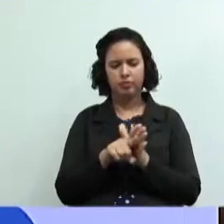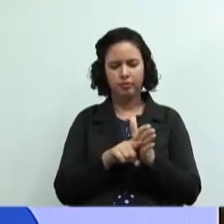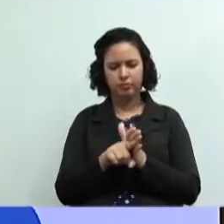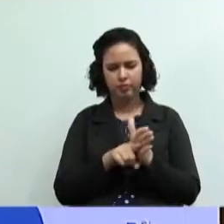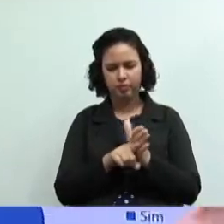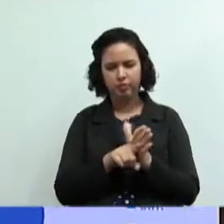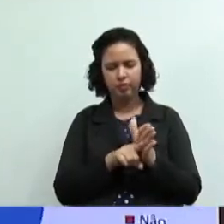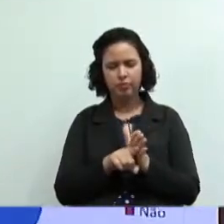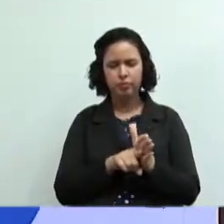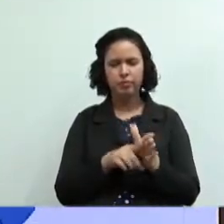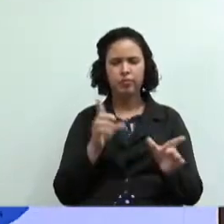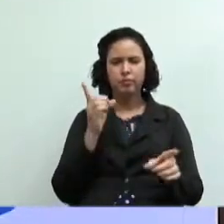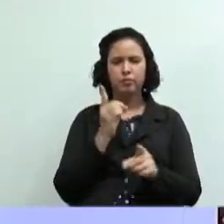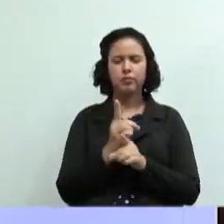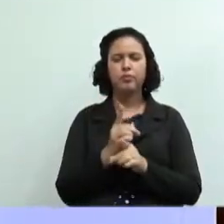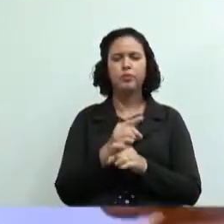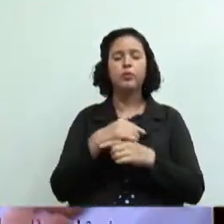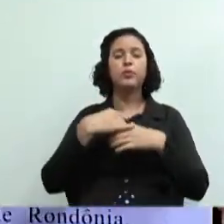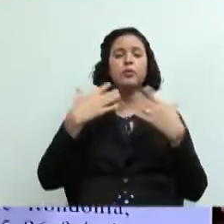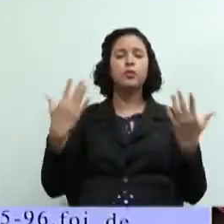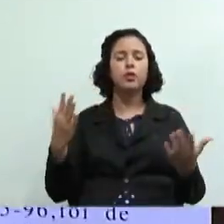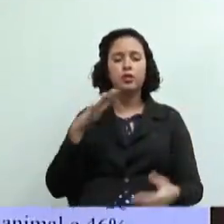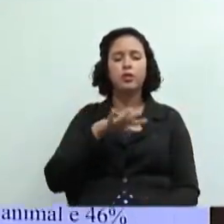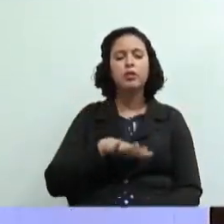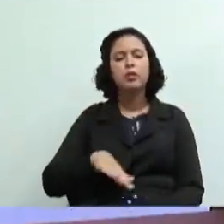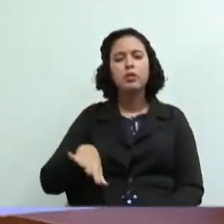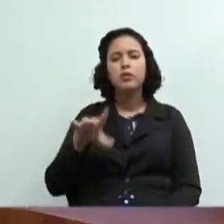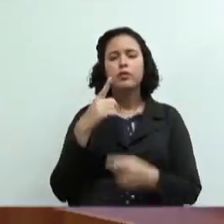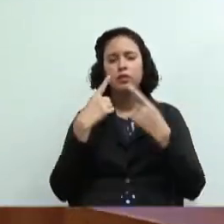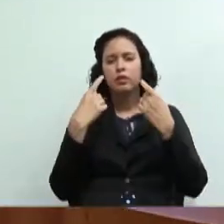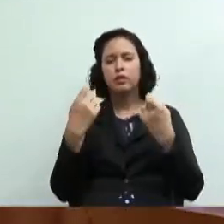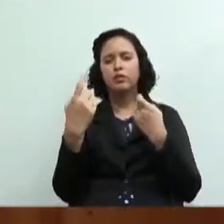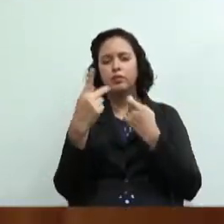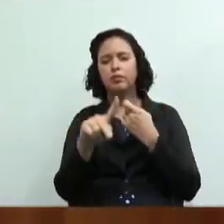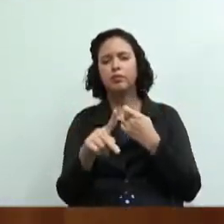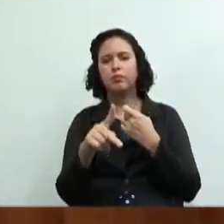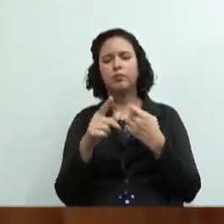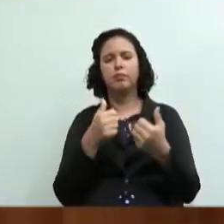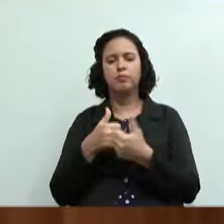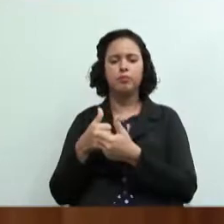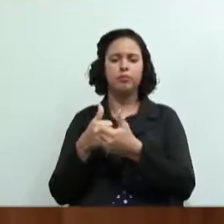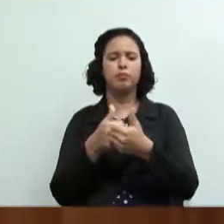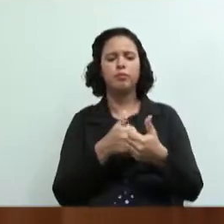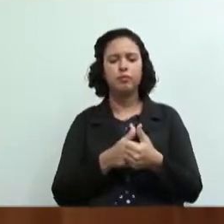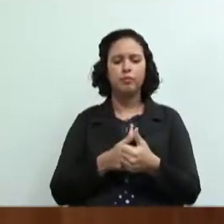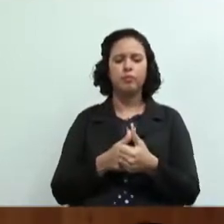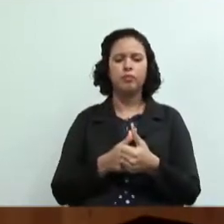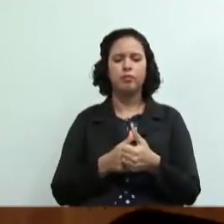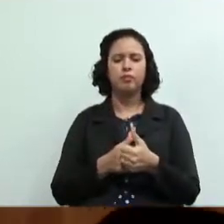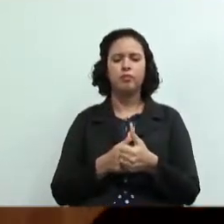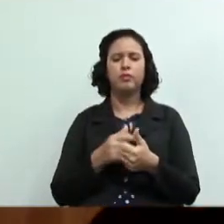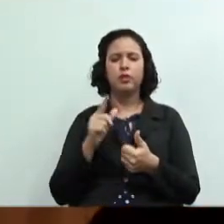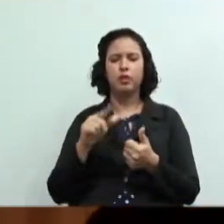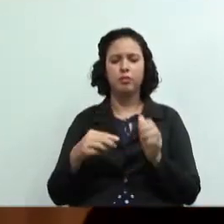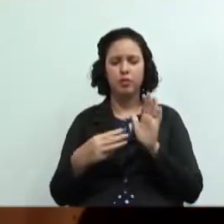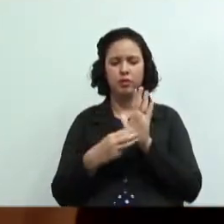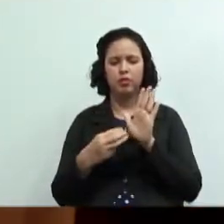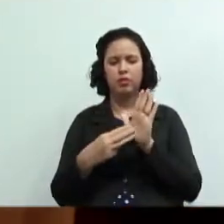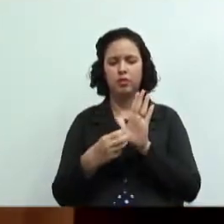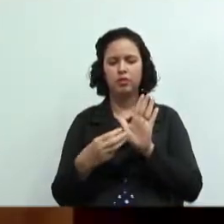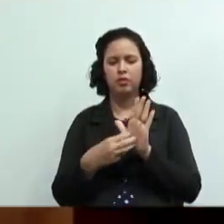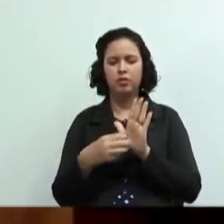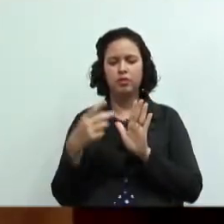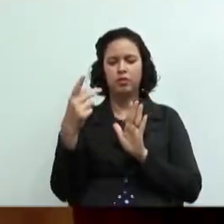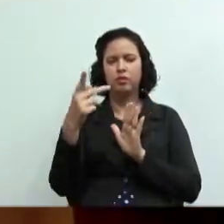que é descobrir qual ramo seria mais interessante para a região de vocês a metodologia que é a própria pesquisa que